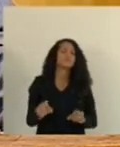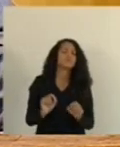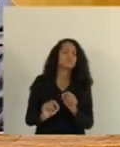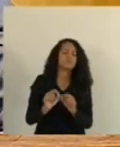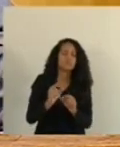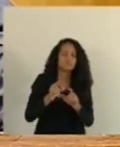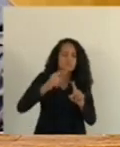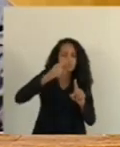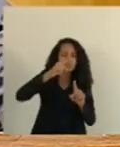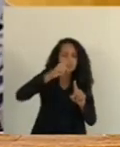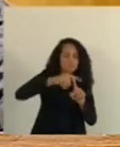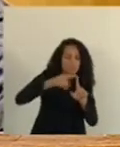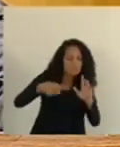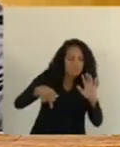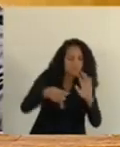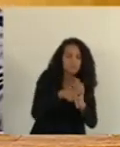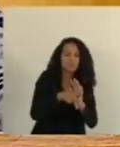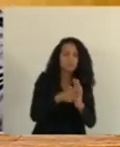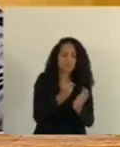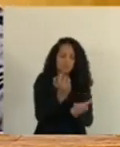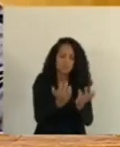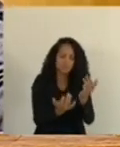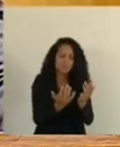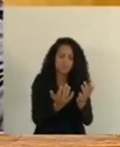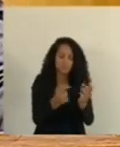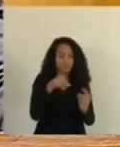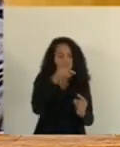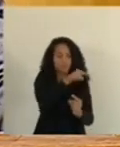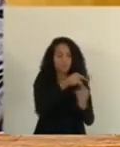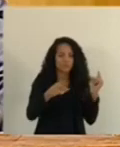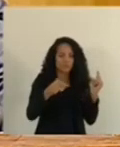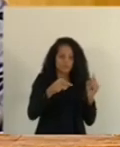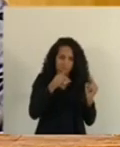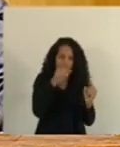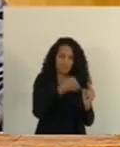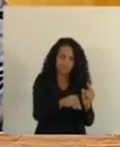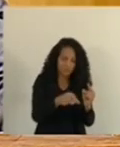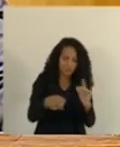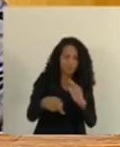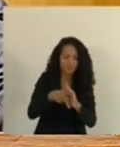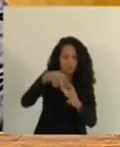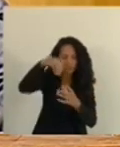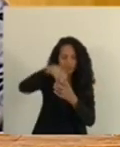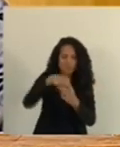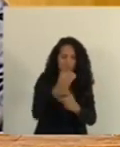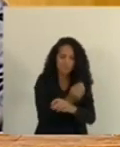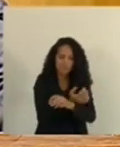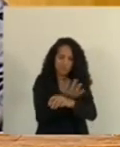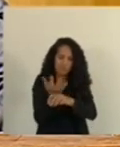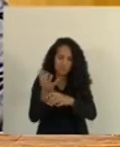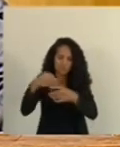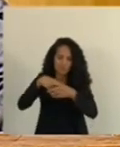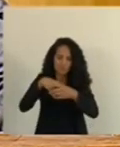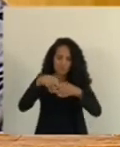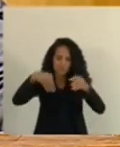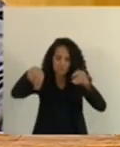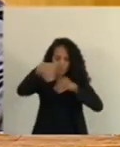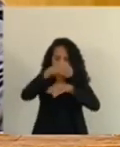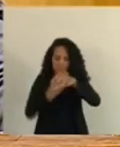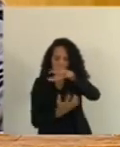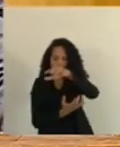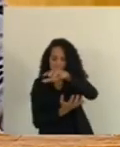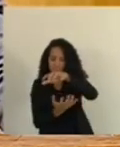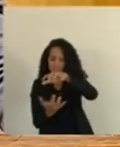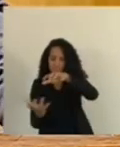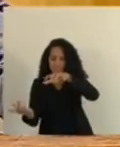singular de vegetação e situação calamitosa ambiental e proibir a queimada dessa área de turfa, aplicando